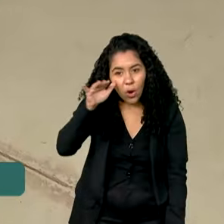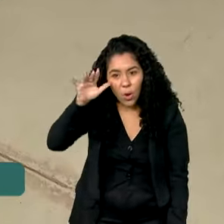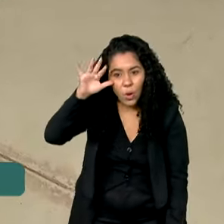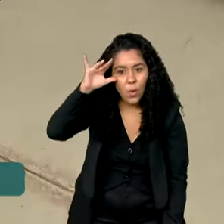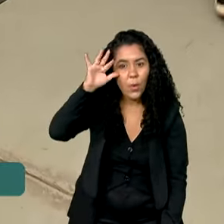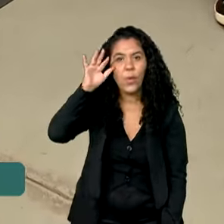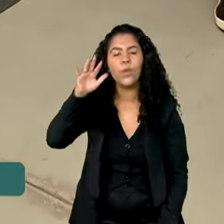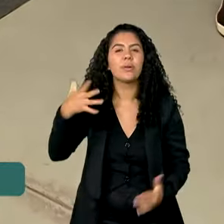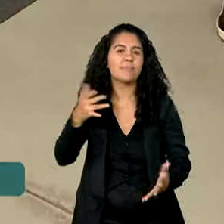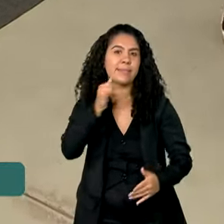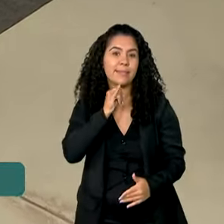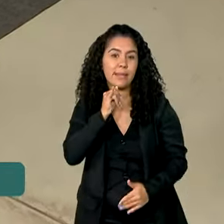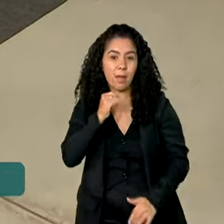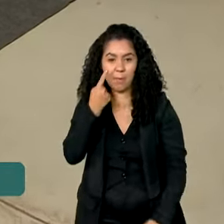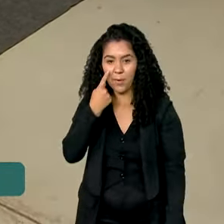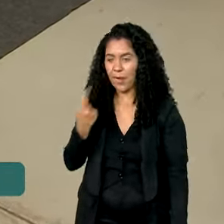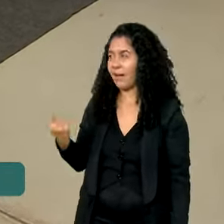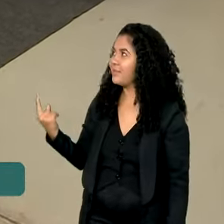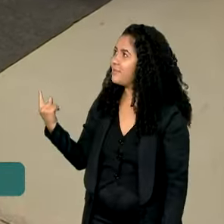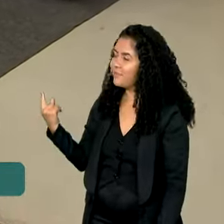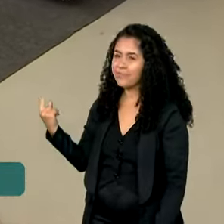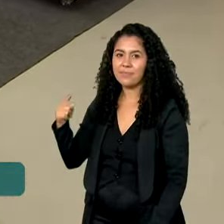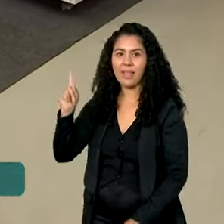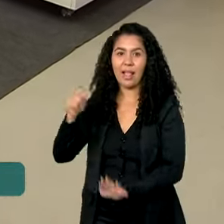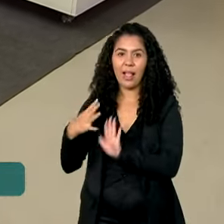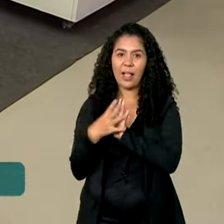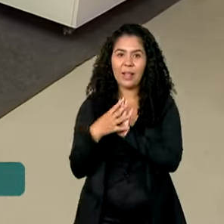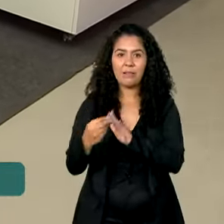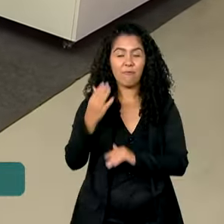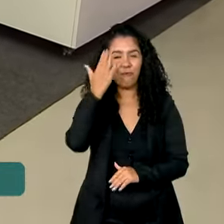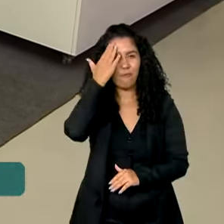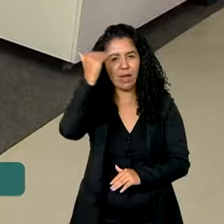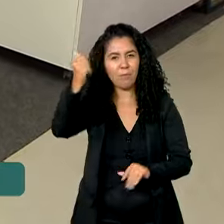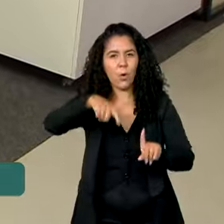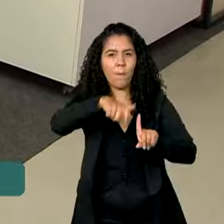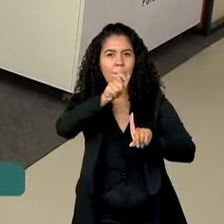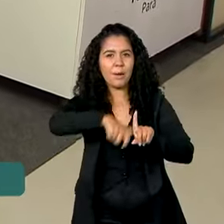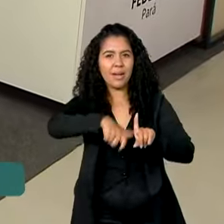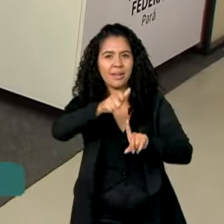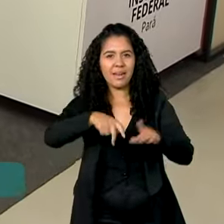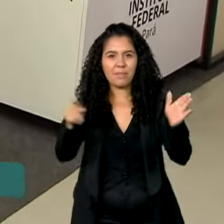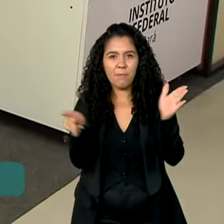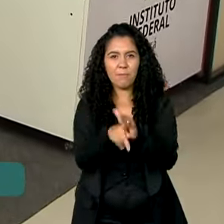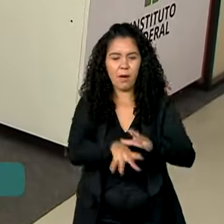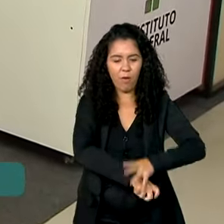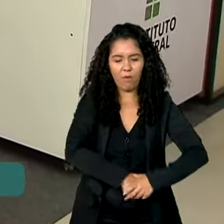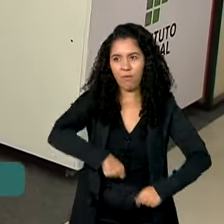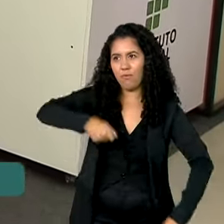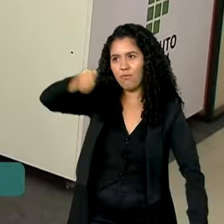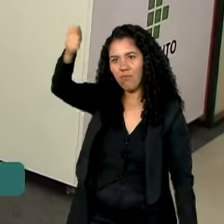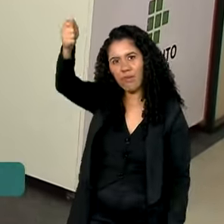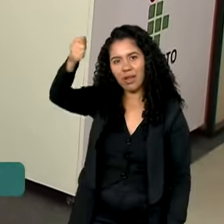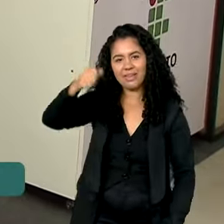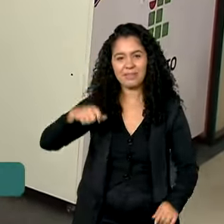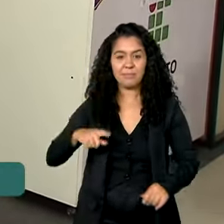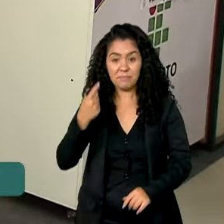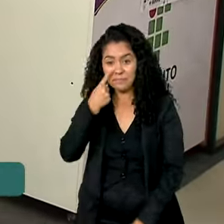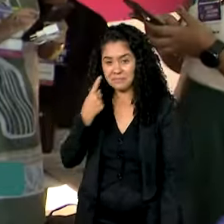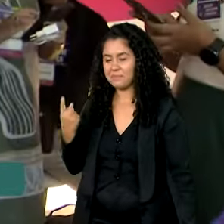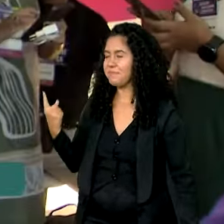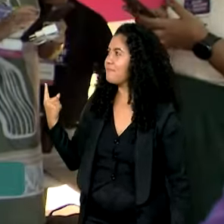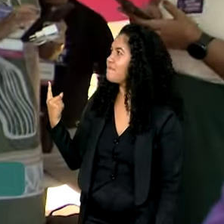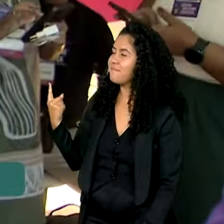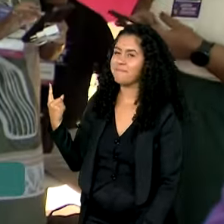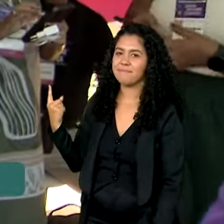público, como esse robô que é uma réplica de um famoso personagem de Star Wars e foi desenvolvido por um estudante do